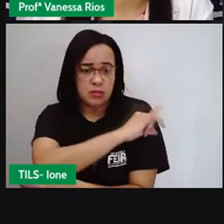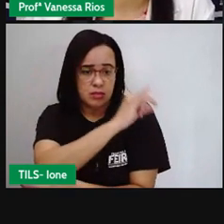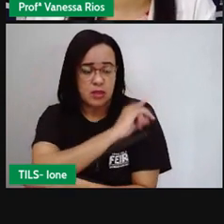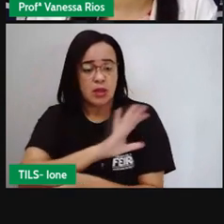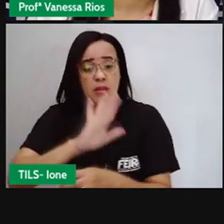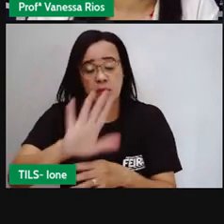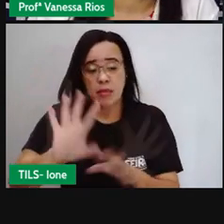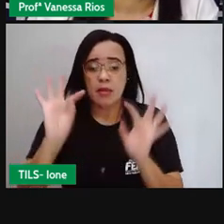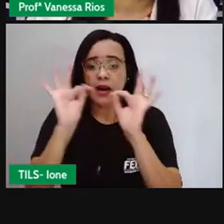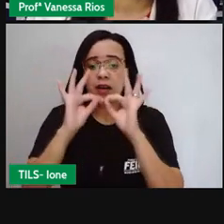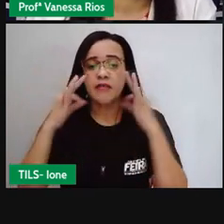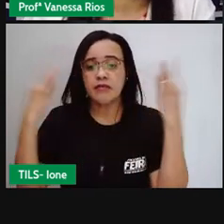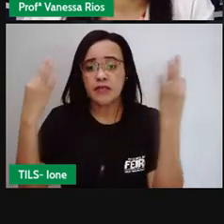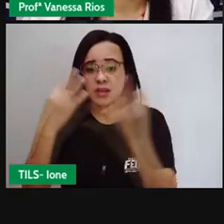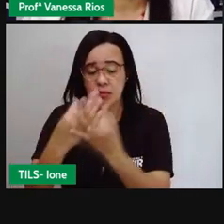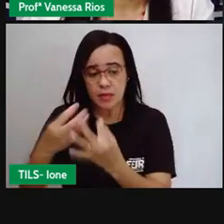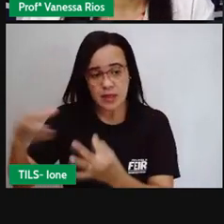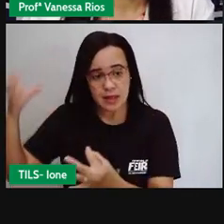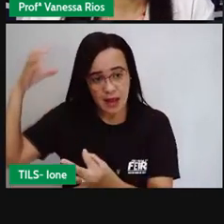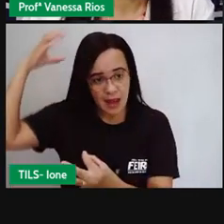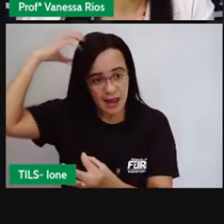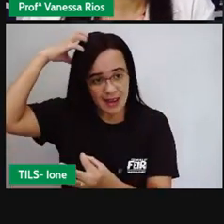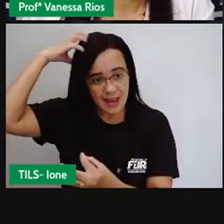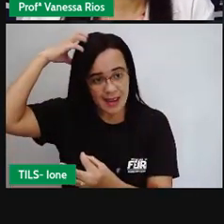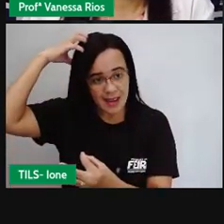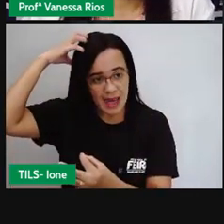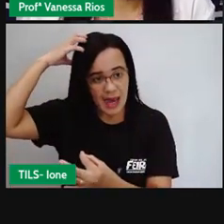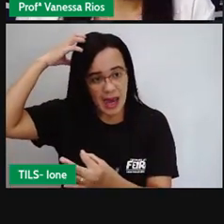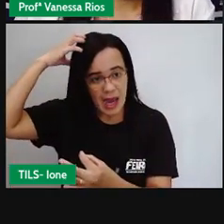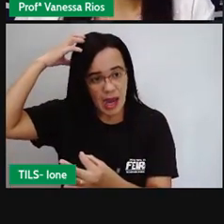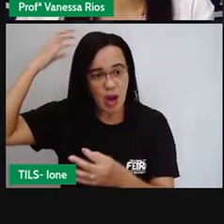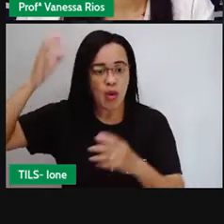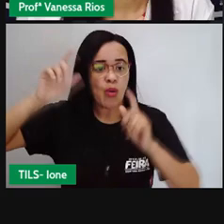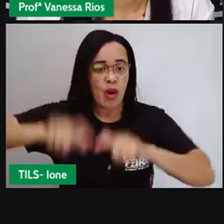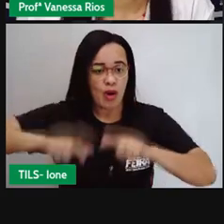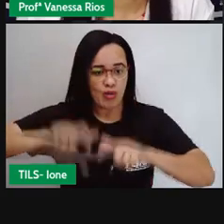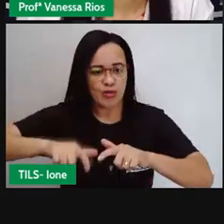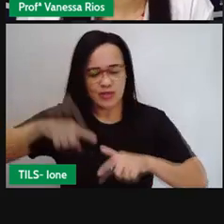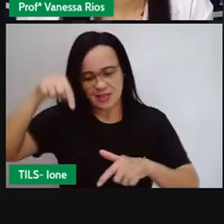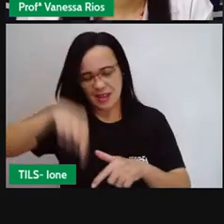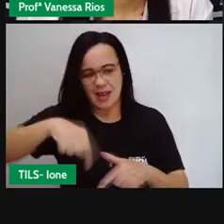até então era a capital ali da colônia brasileira.